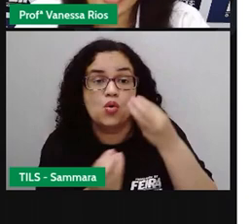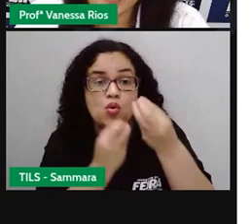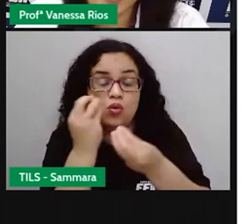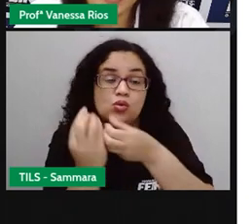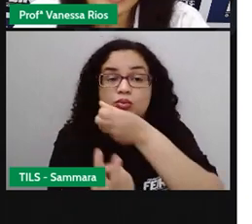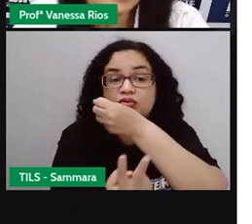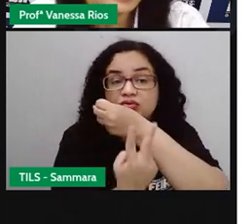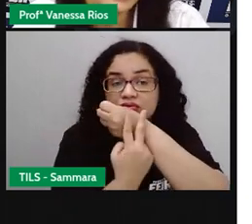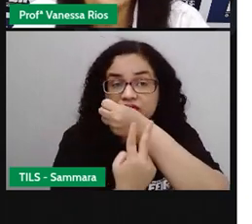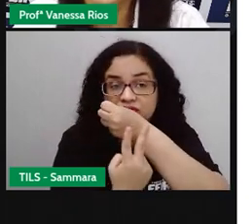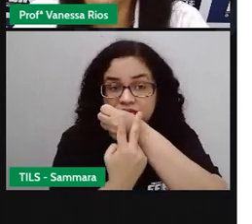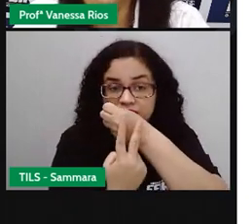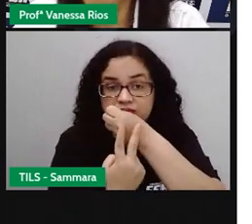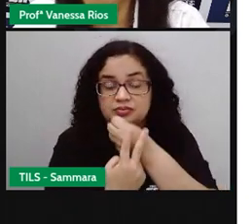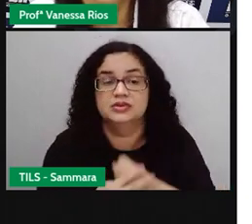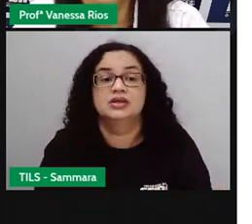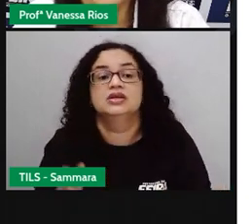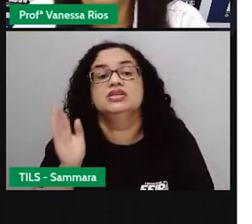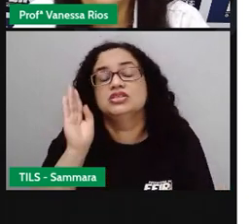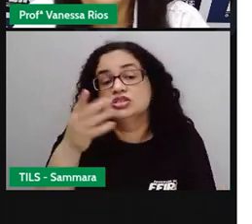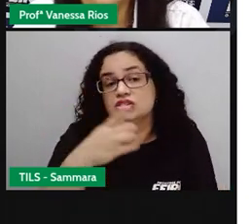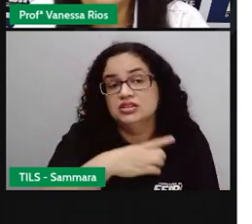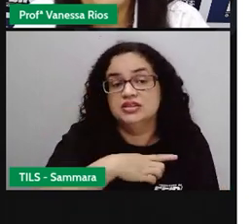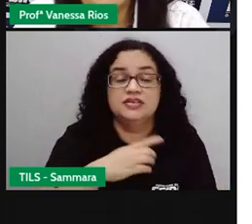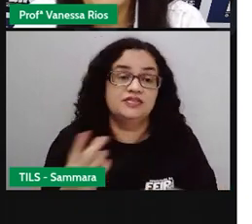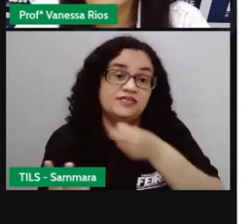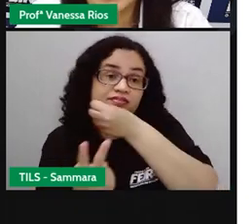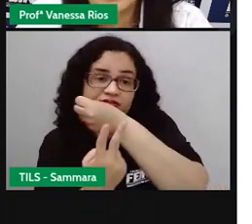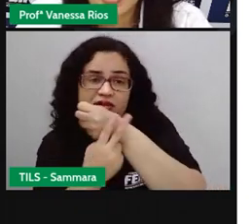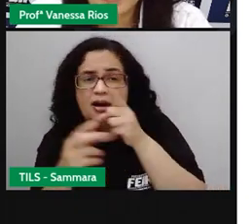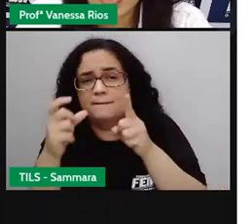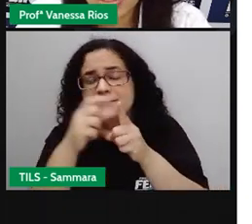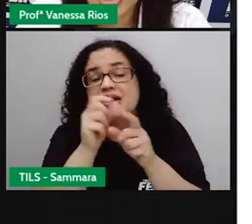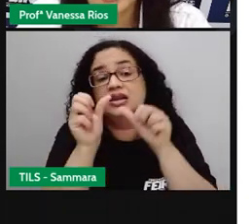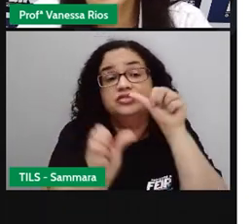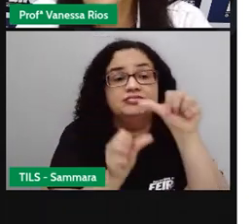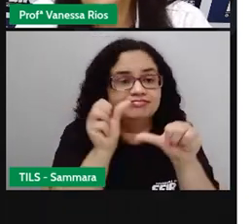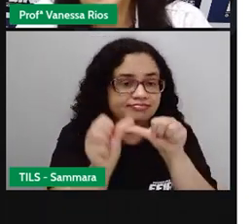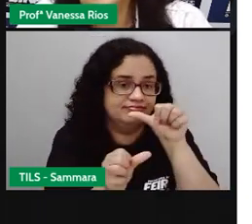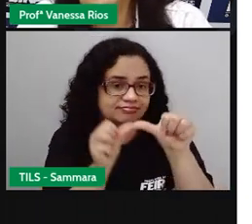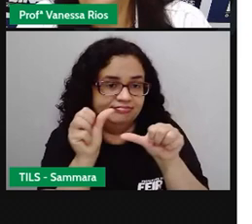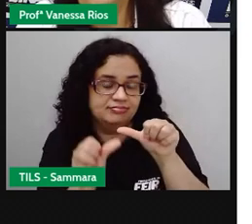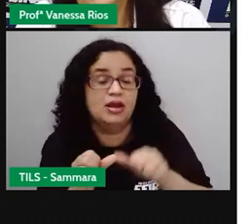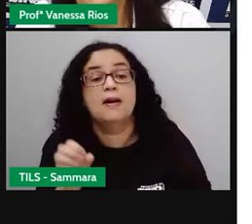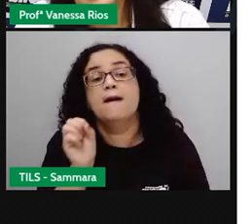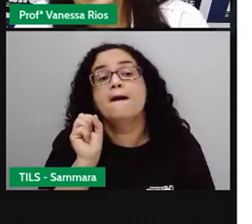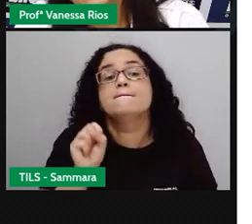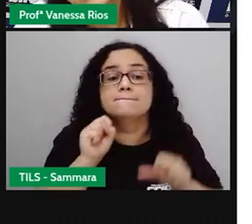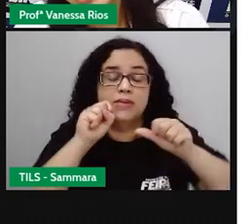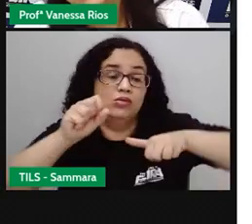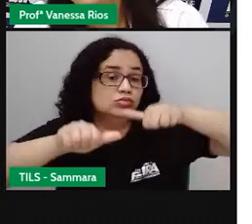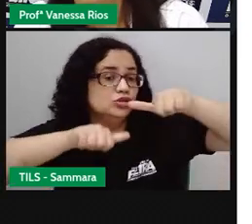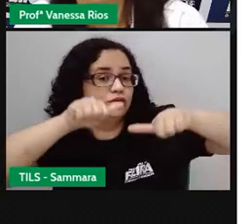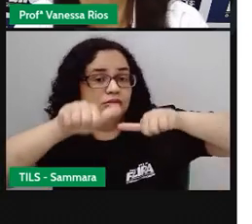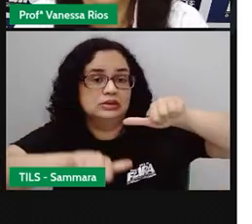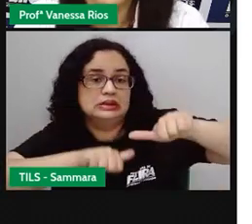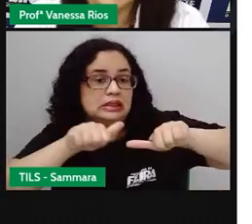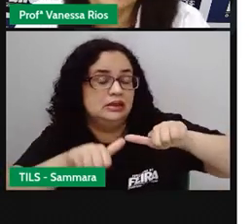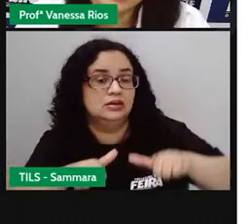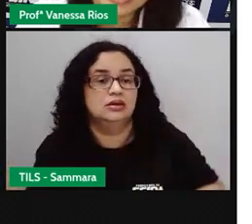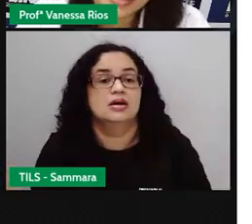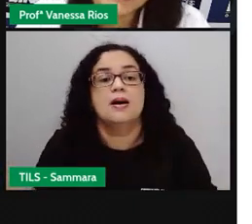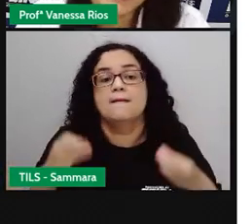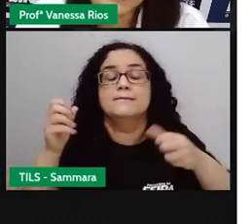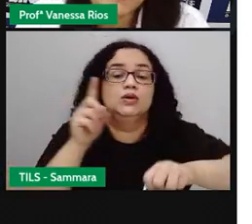verbo. E aí a gente já viu que os verbos, elas são palavras variáveis, né? Elas podem variar ao modo, podem